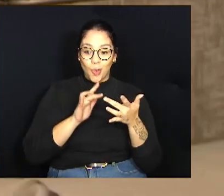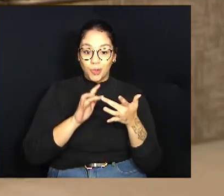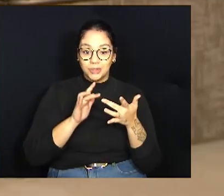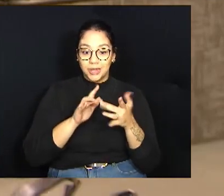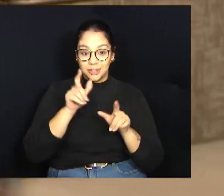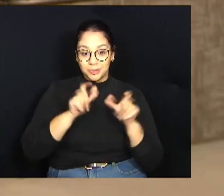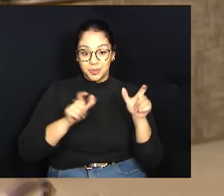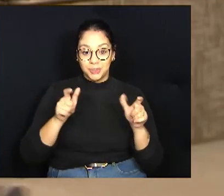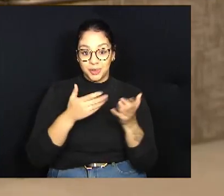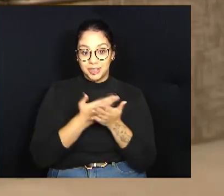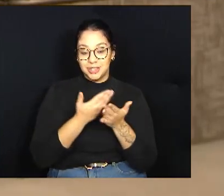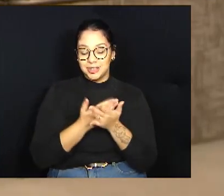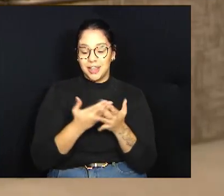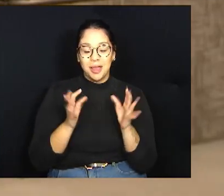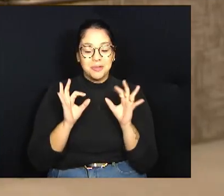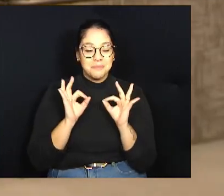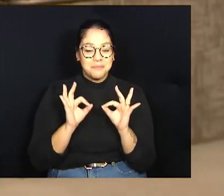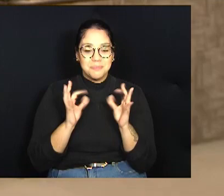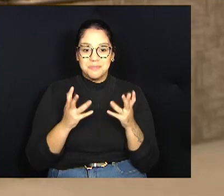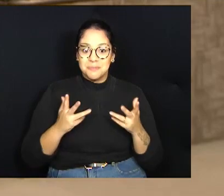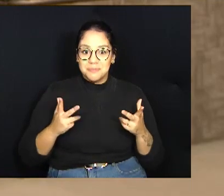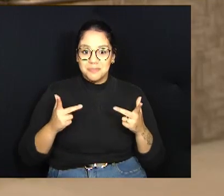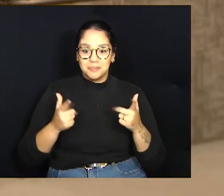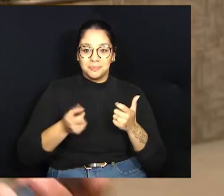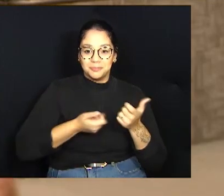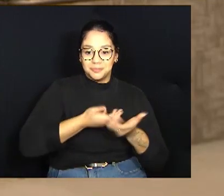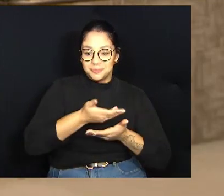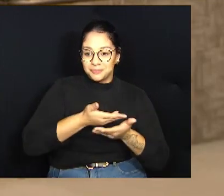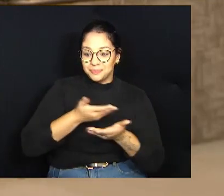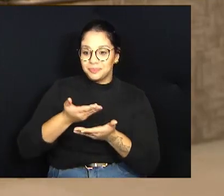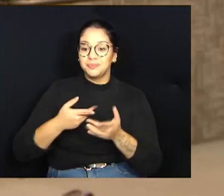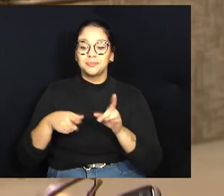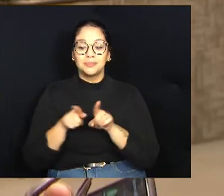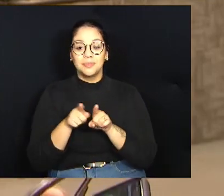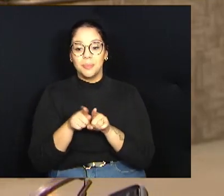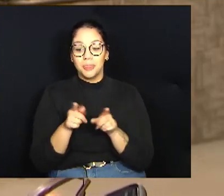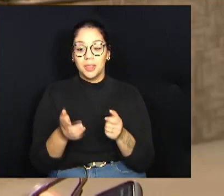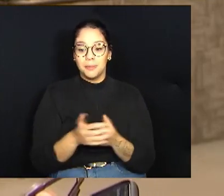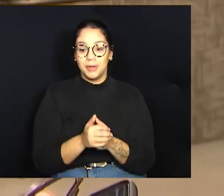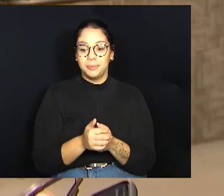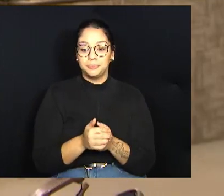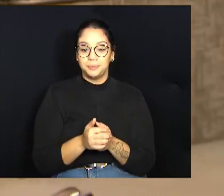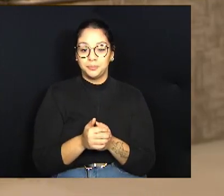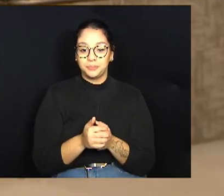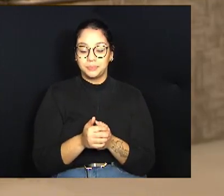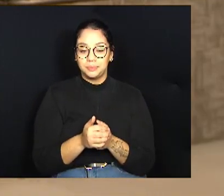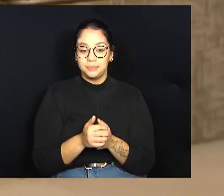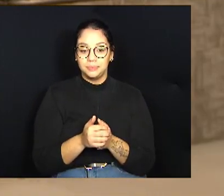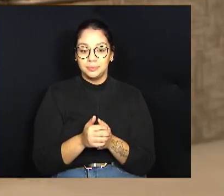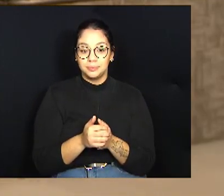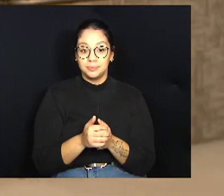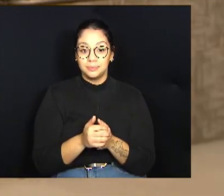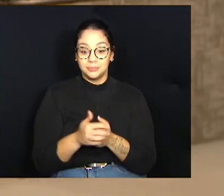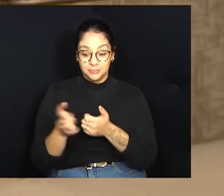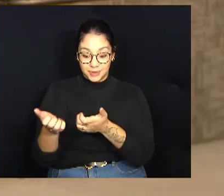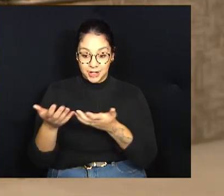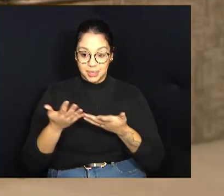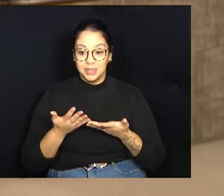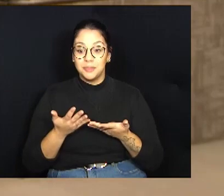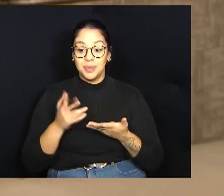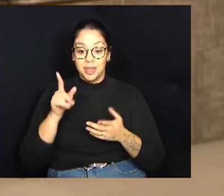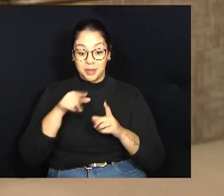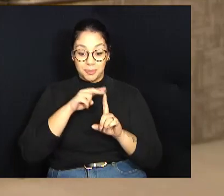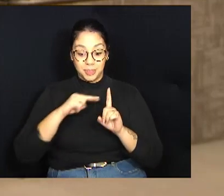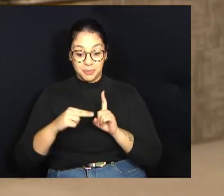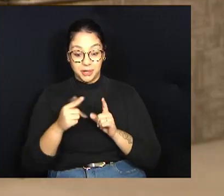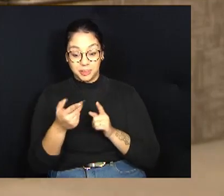muito rico, é uma troca muito legal. Também receber deles a visão que